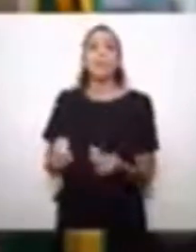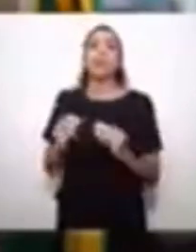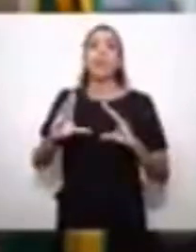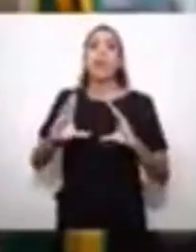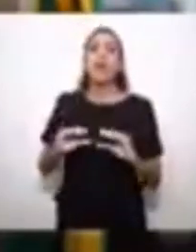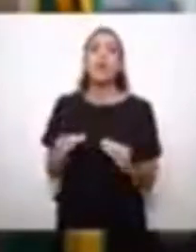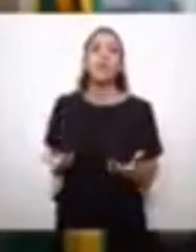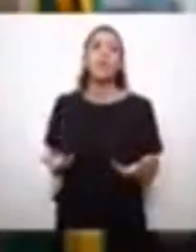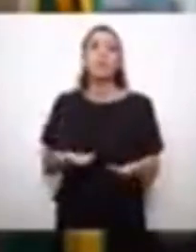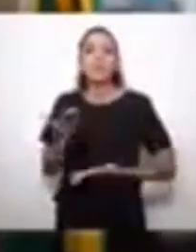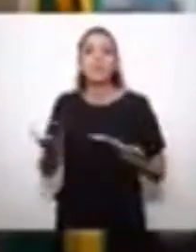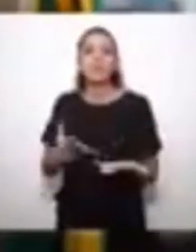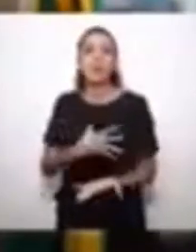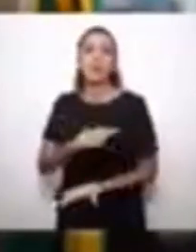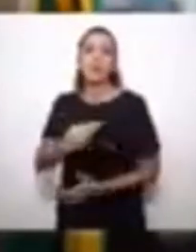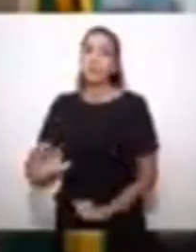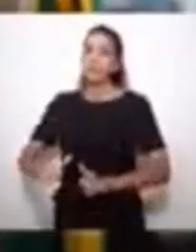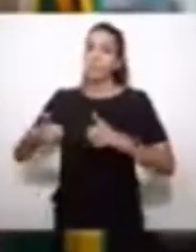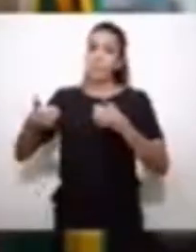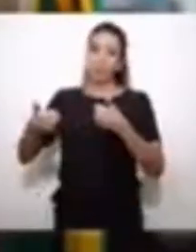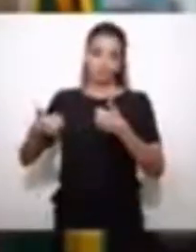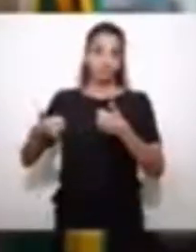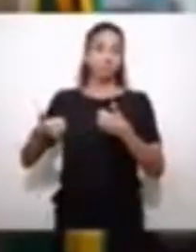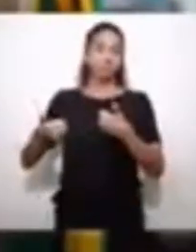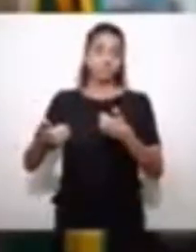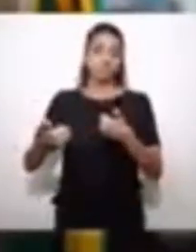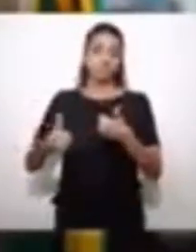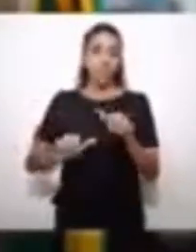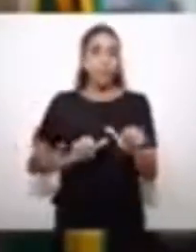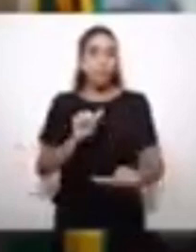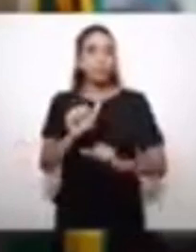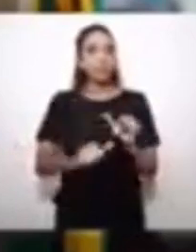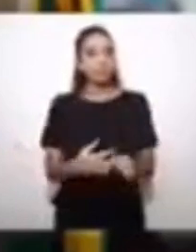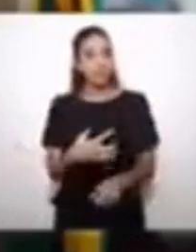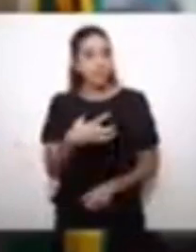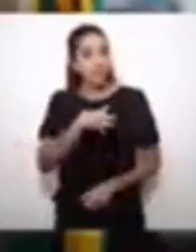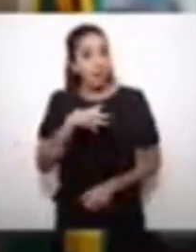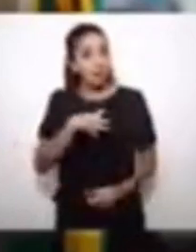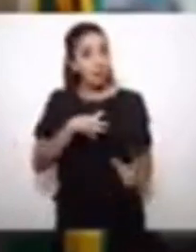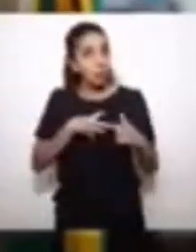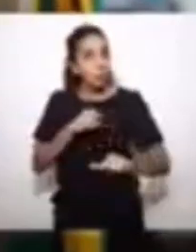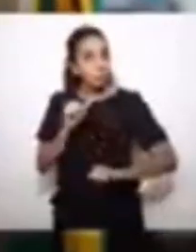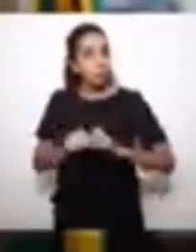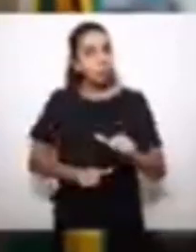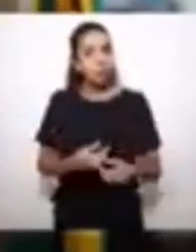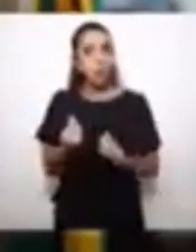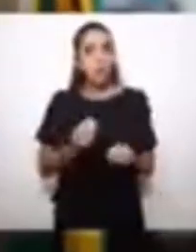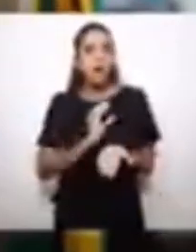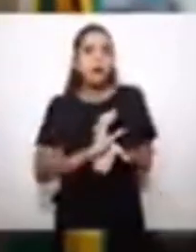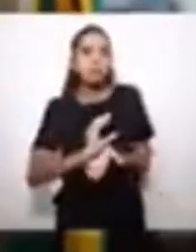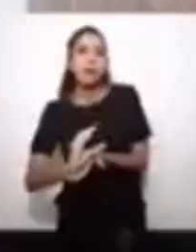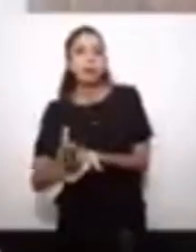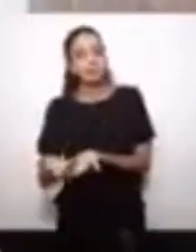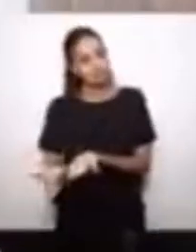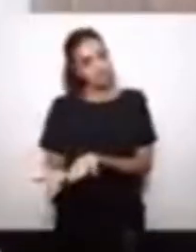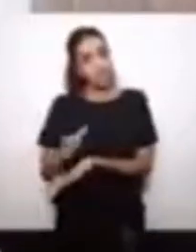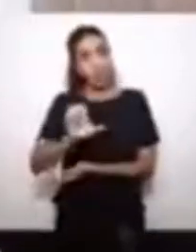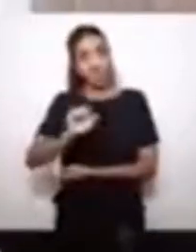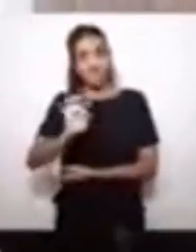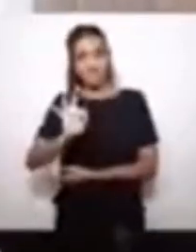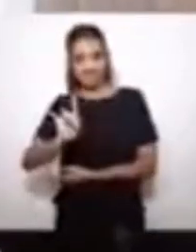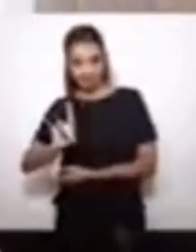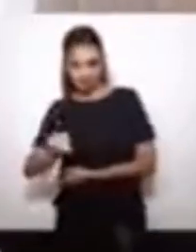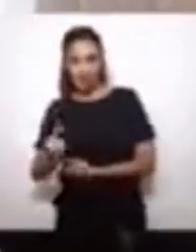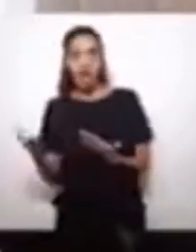mais conforto e atender melhores condições seus filhos. É uma mudança na forma de remuneração. De